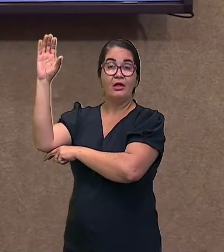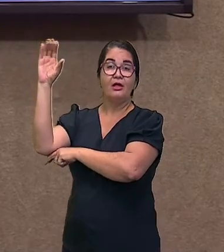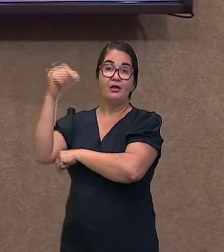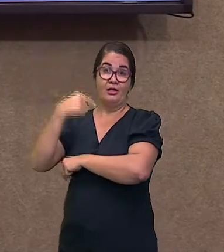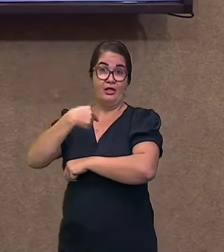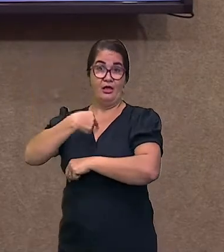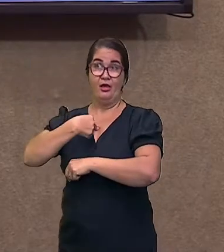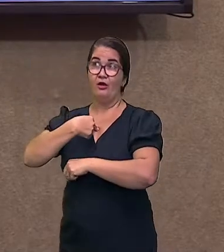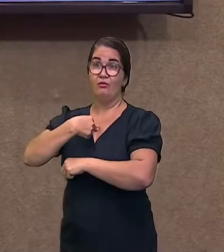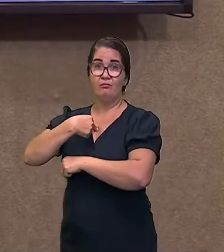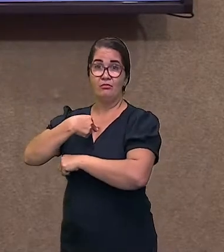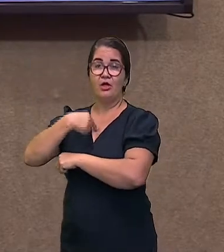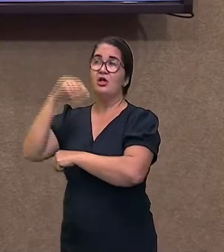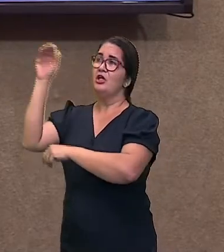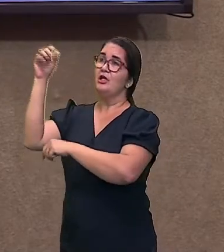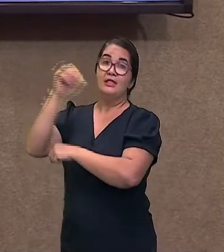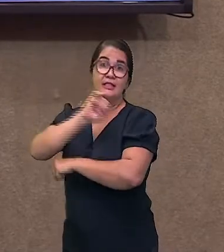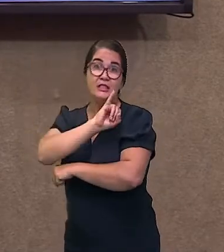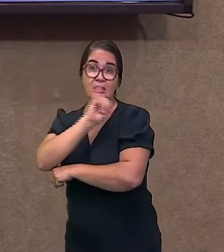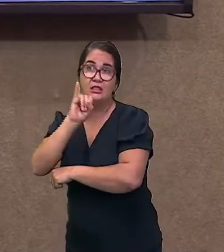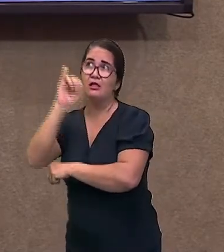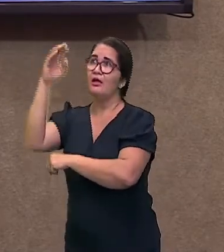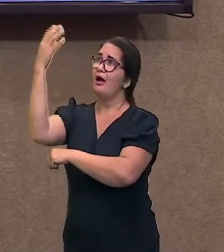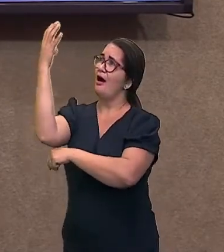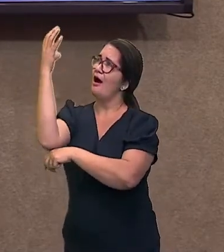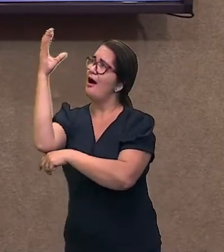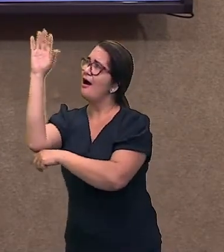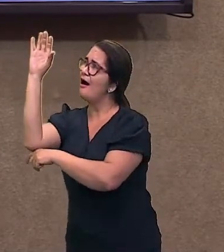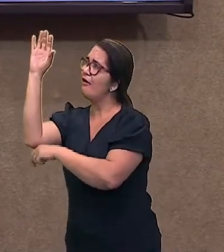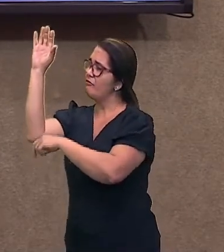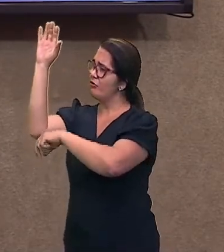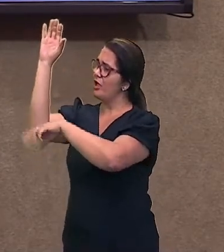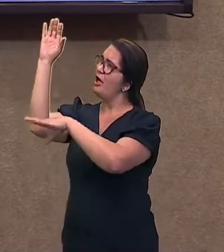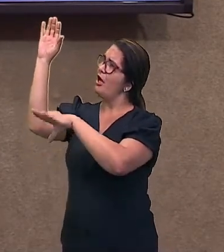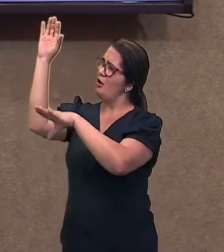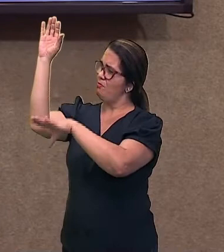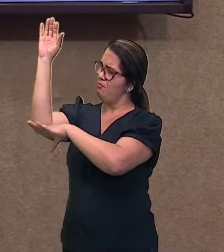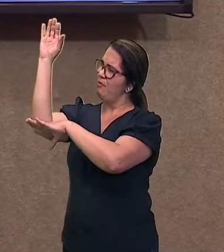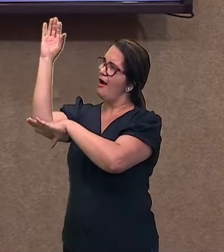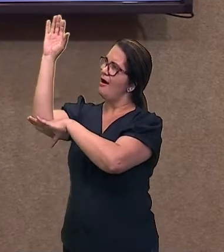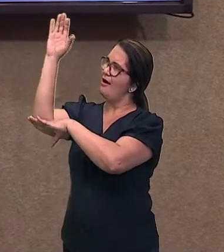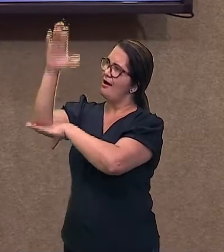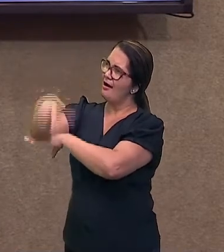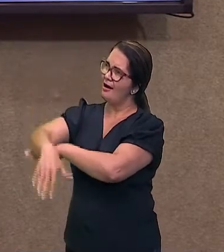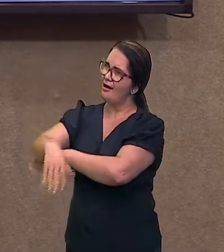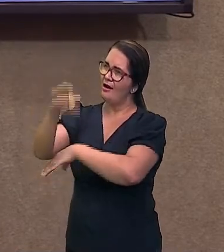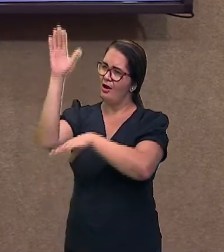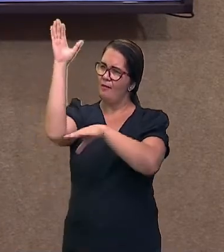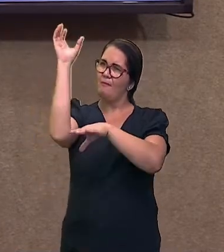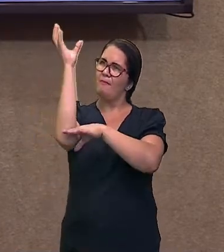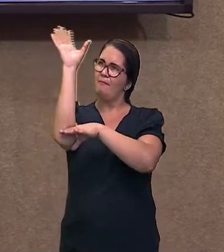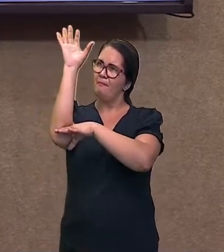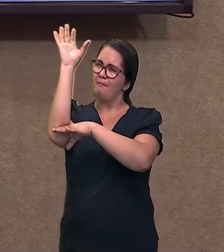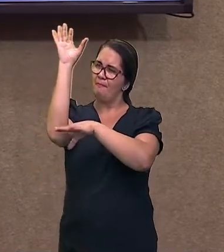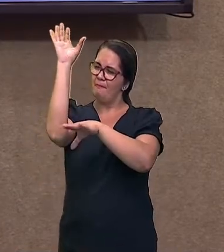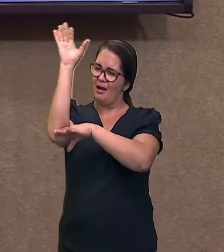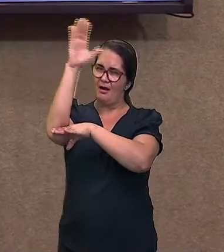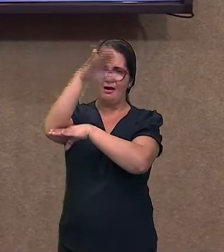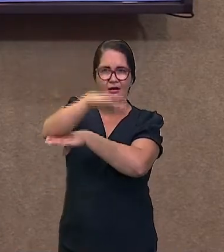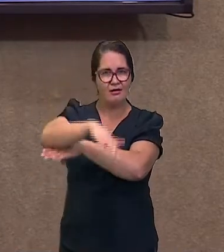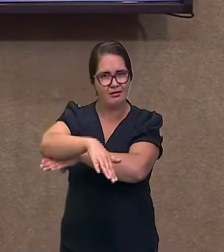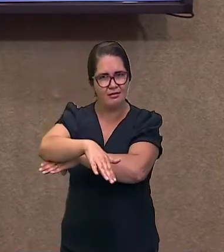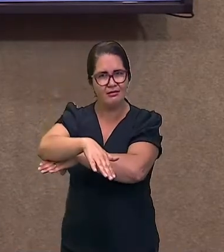tenho que fazer? O que eu preciso fazer para que isso não aconteça? E o que pode acontecer?